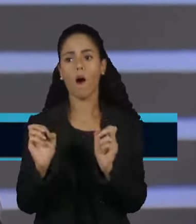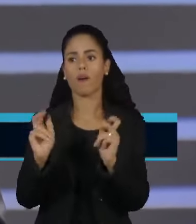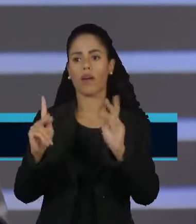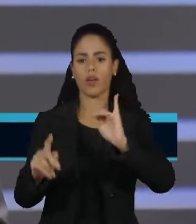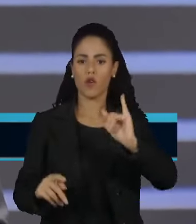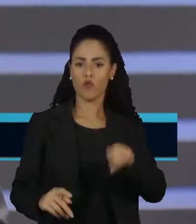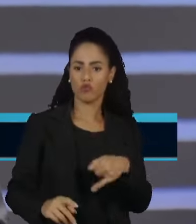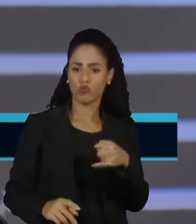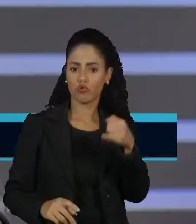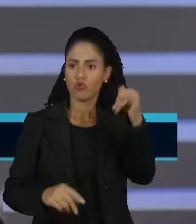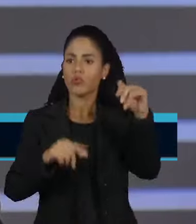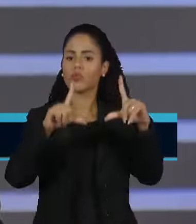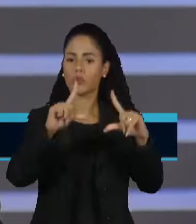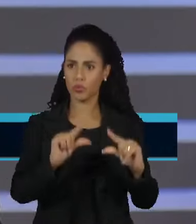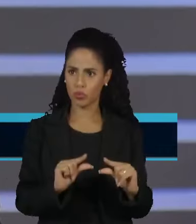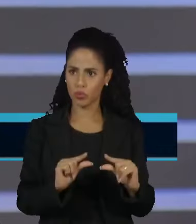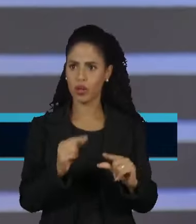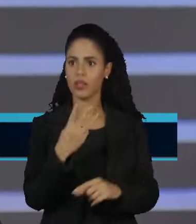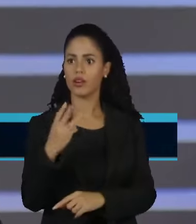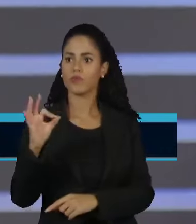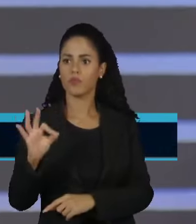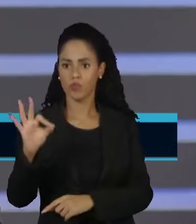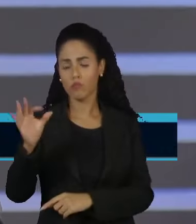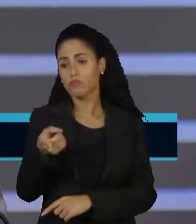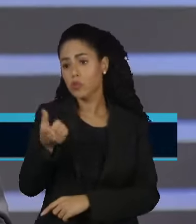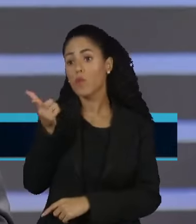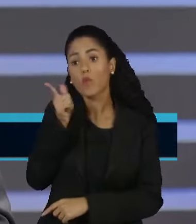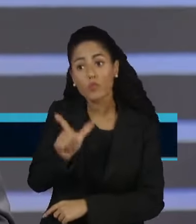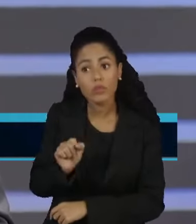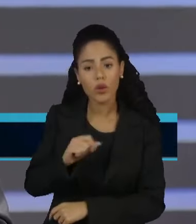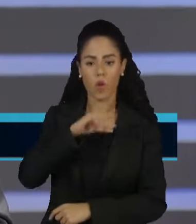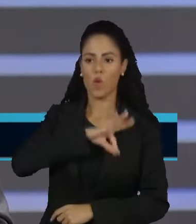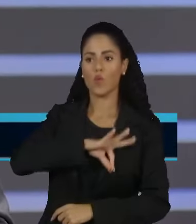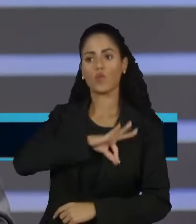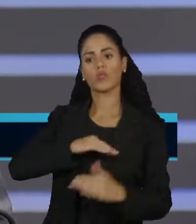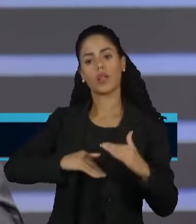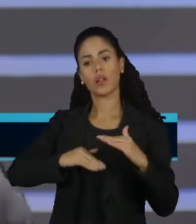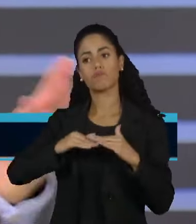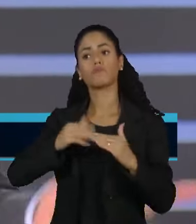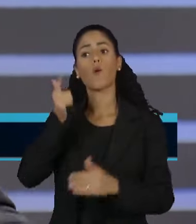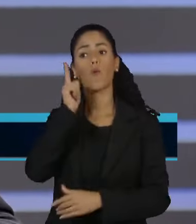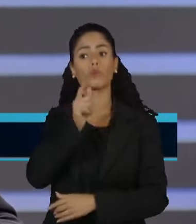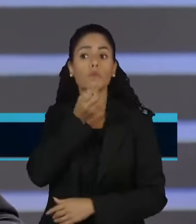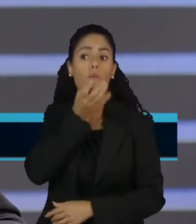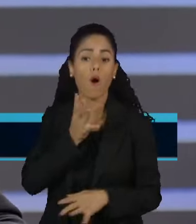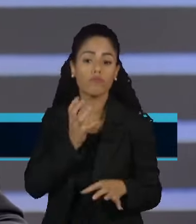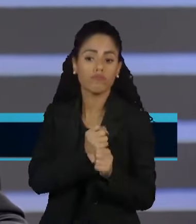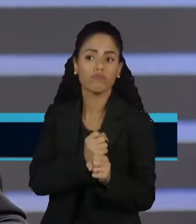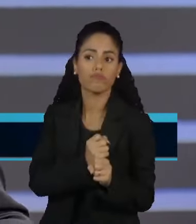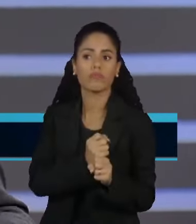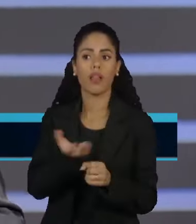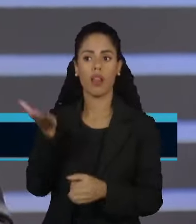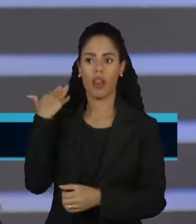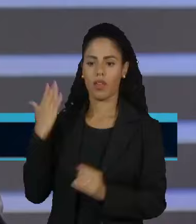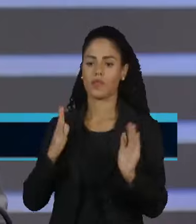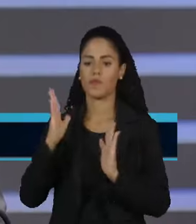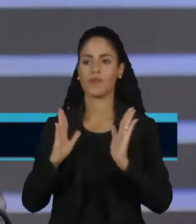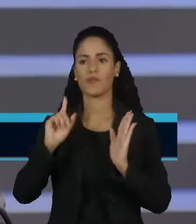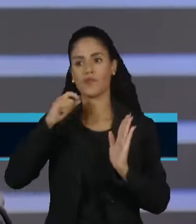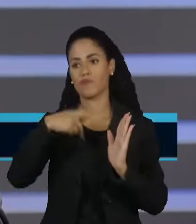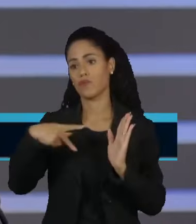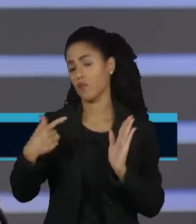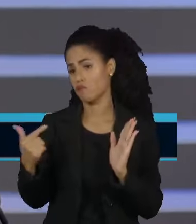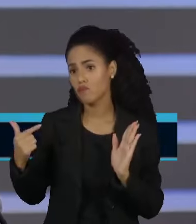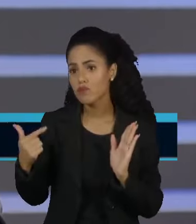juros, houve um aumento de renda de 3,8% na renda média, o salário mínimo teve ganho real, coisa que não acontecia no governo Bolsonaro, e o